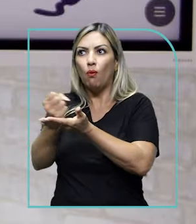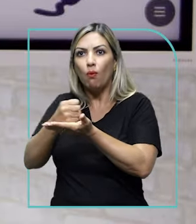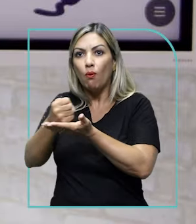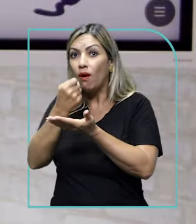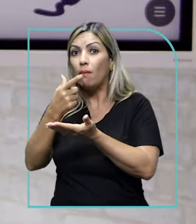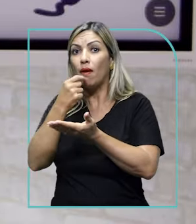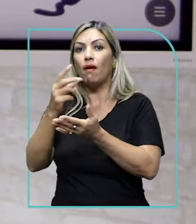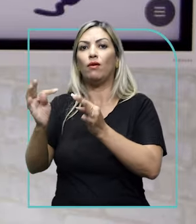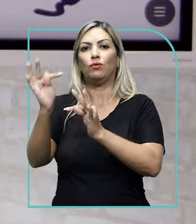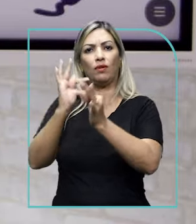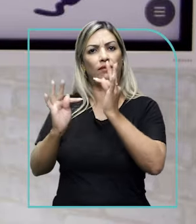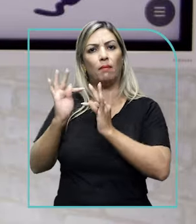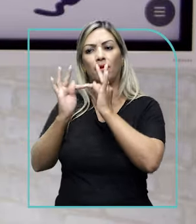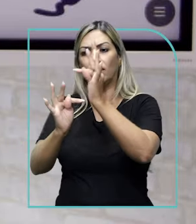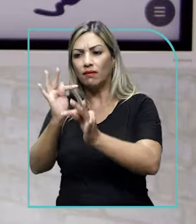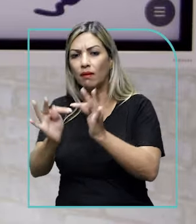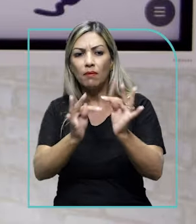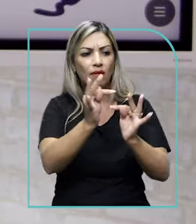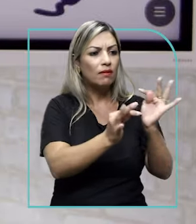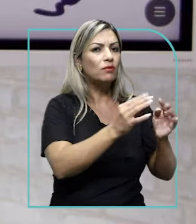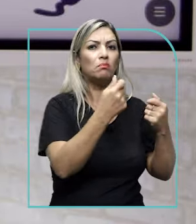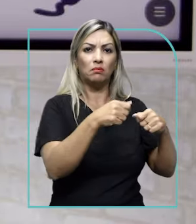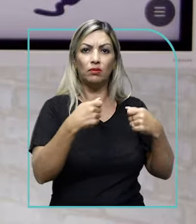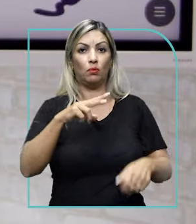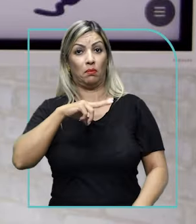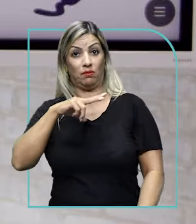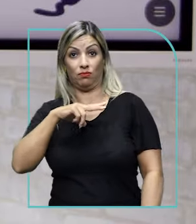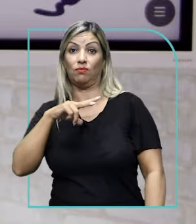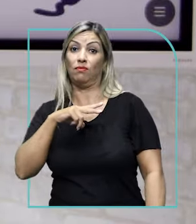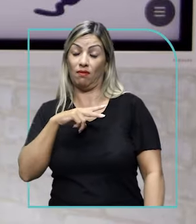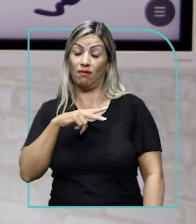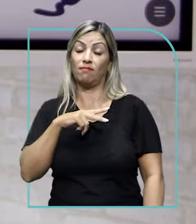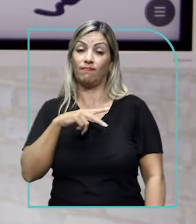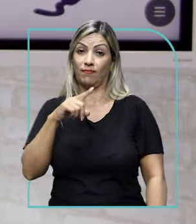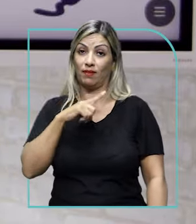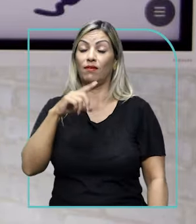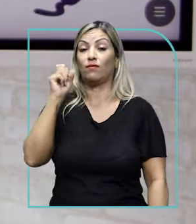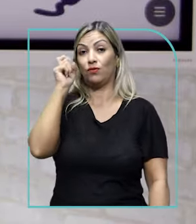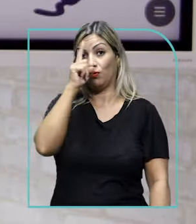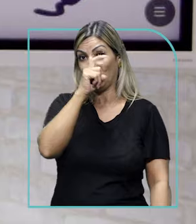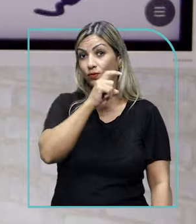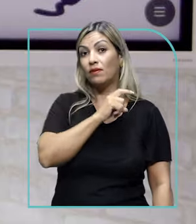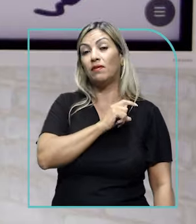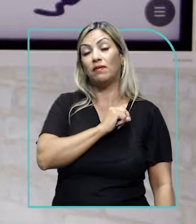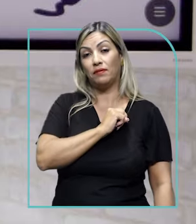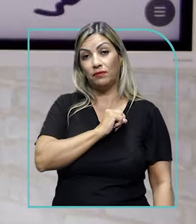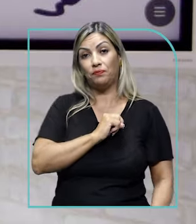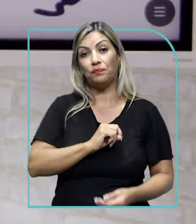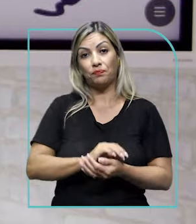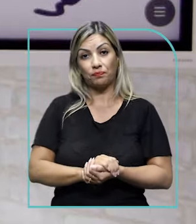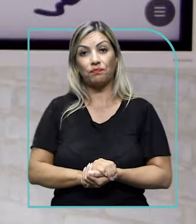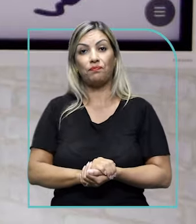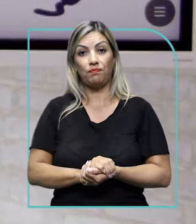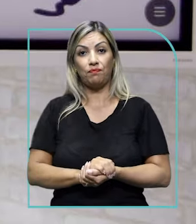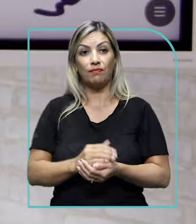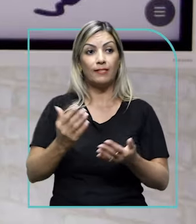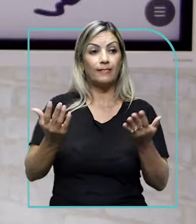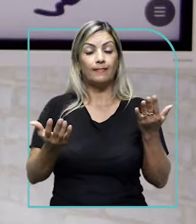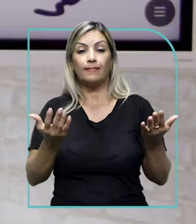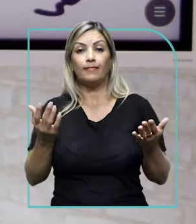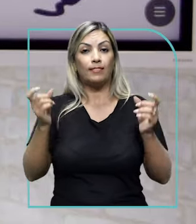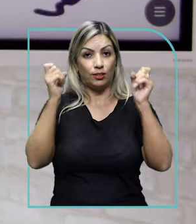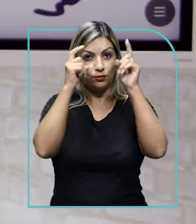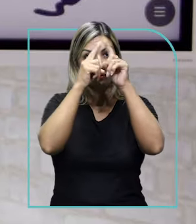tratamentos e que precisou de tratamento particular, ficou ali